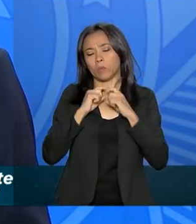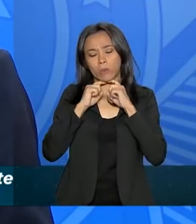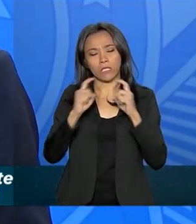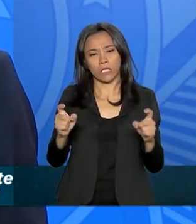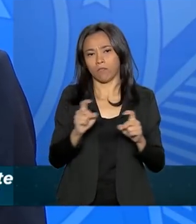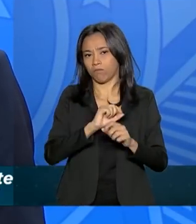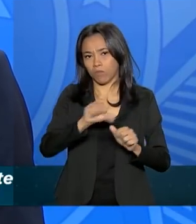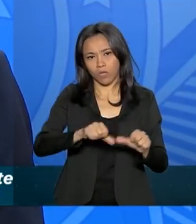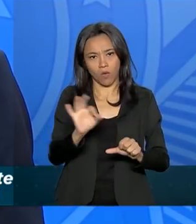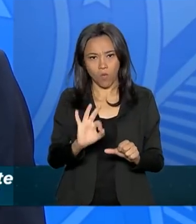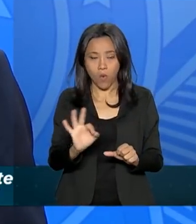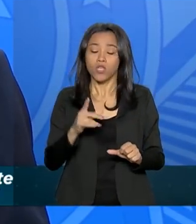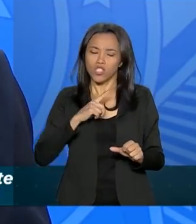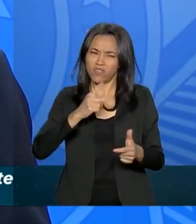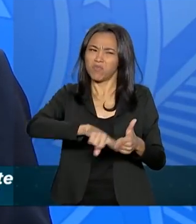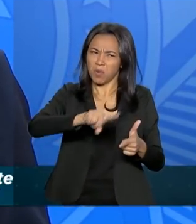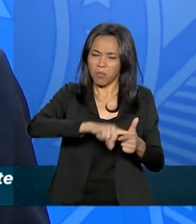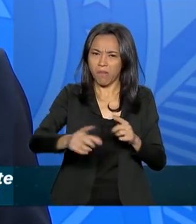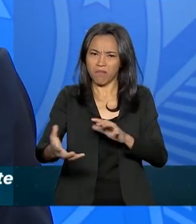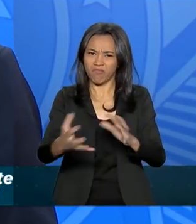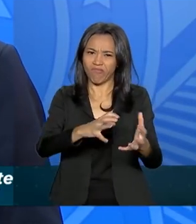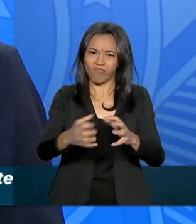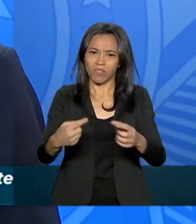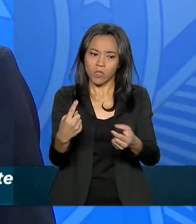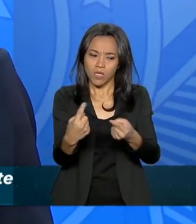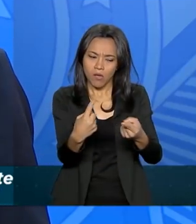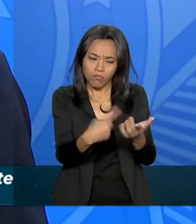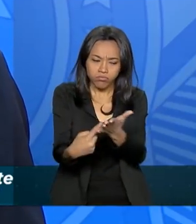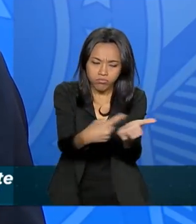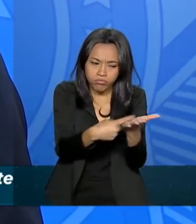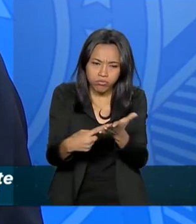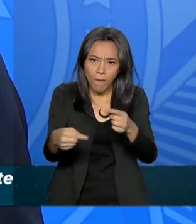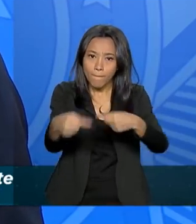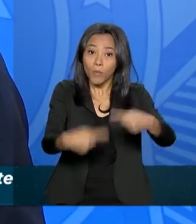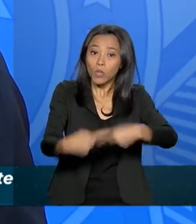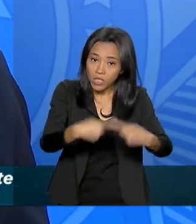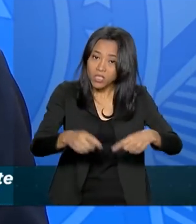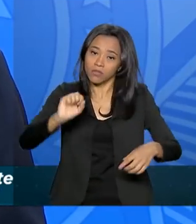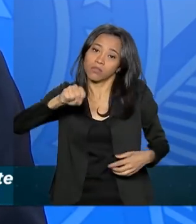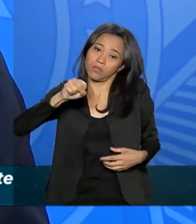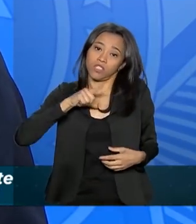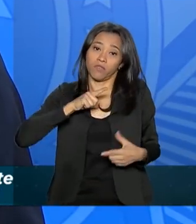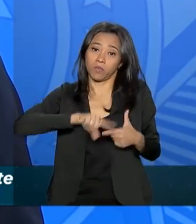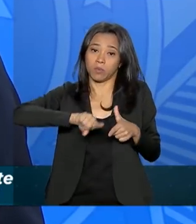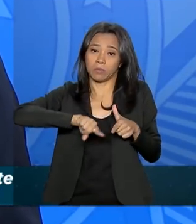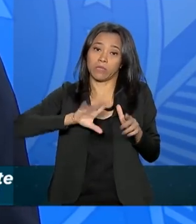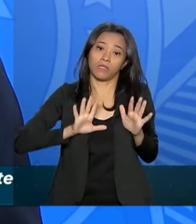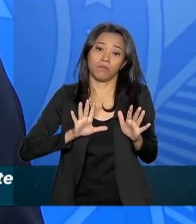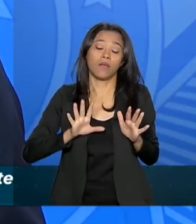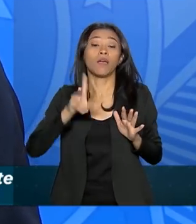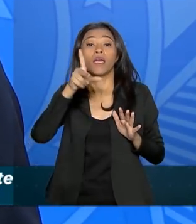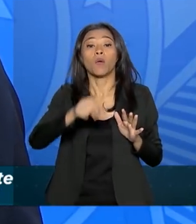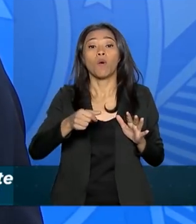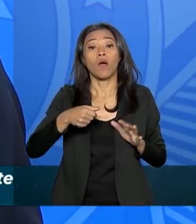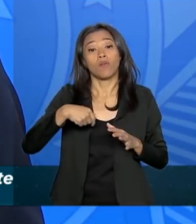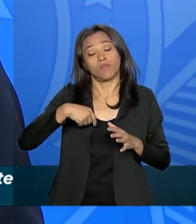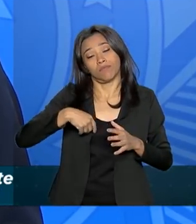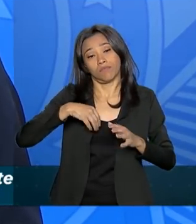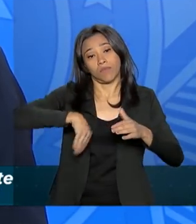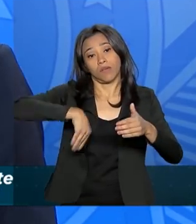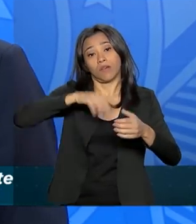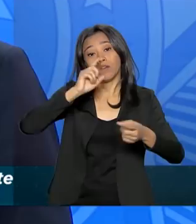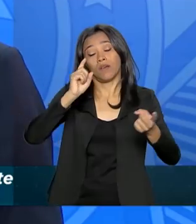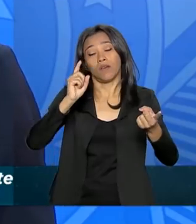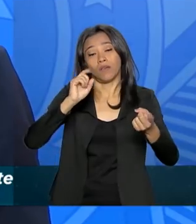Tínhamos problema na articulação política, em parte, sim. Tá certo? É como disse, né? O jogador de vôlei e de basquete.